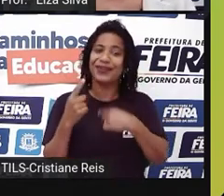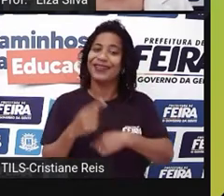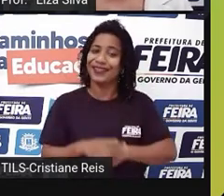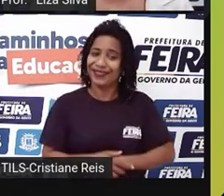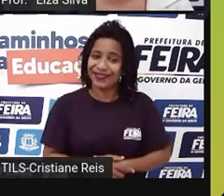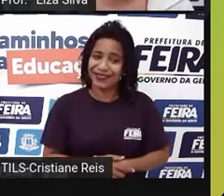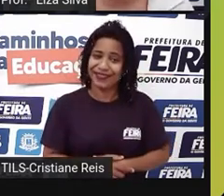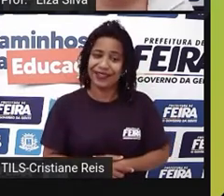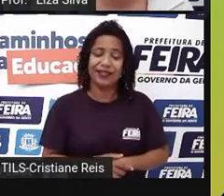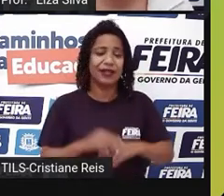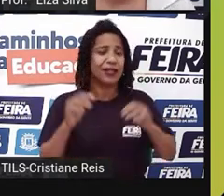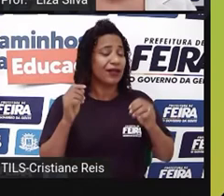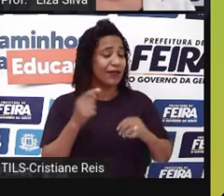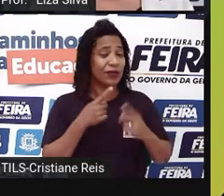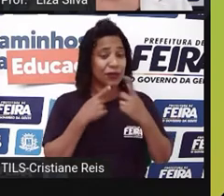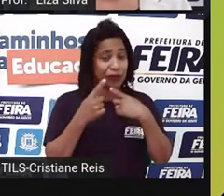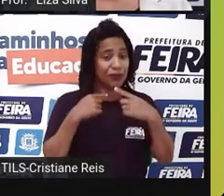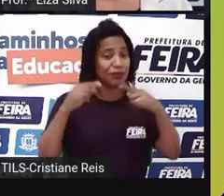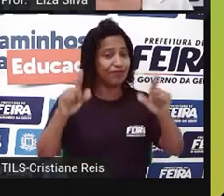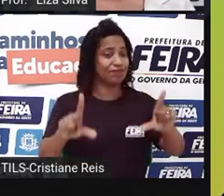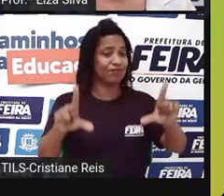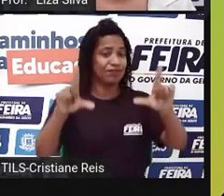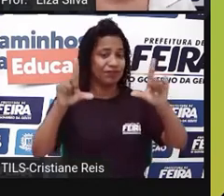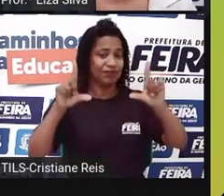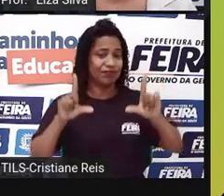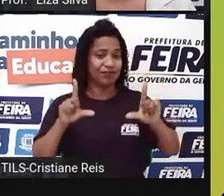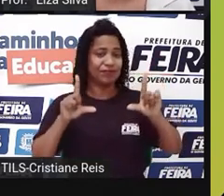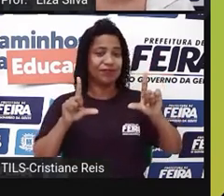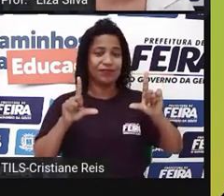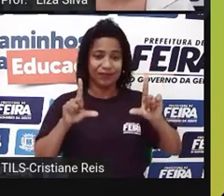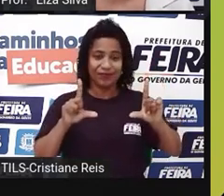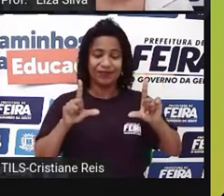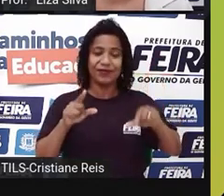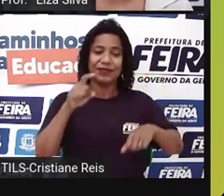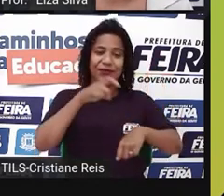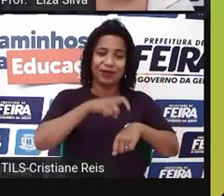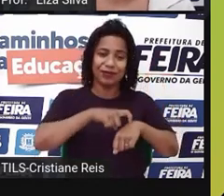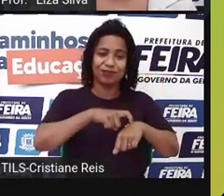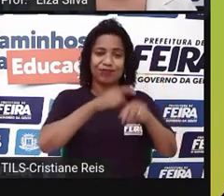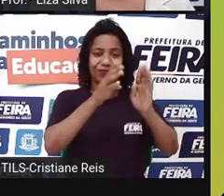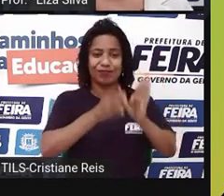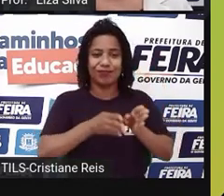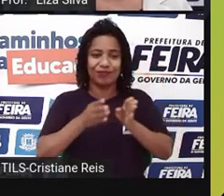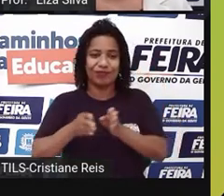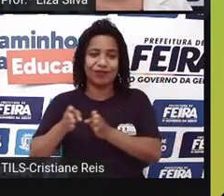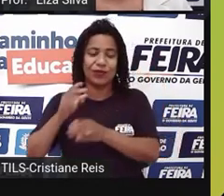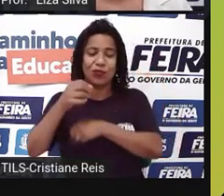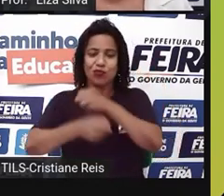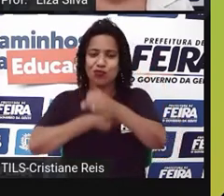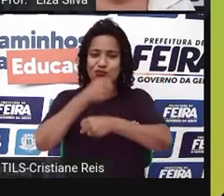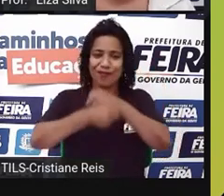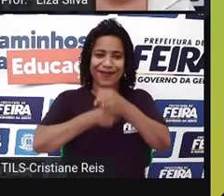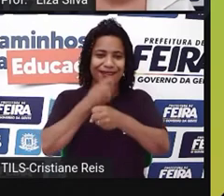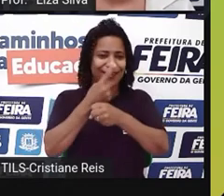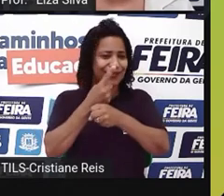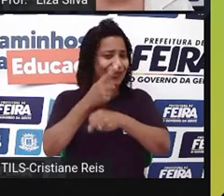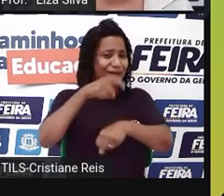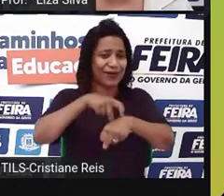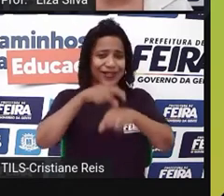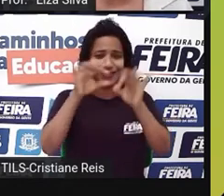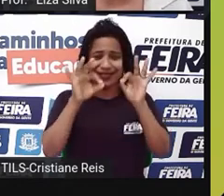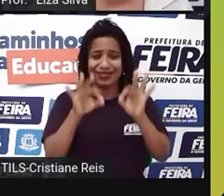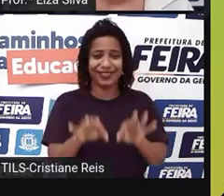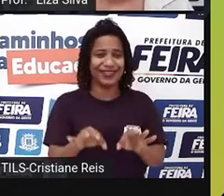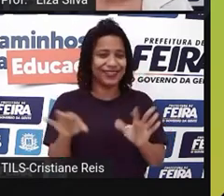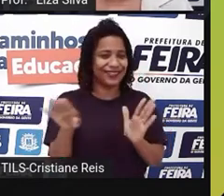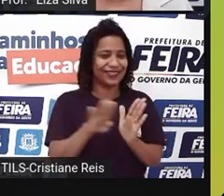um certificado, porque ela conseguiu se manter pontual durante um ano na empresa. E por